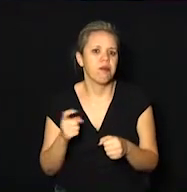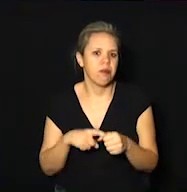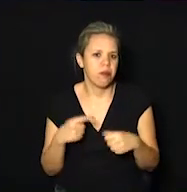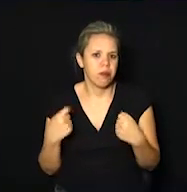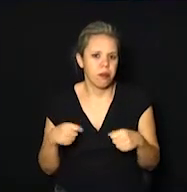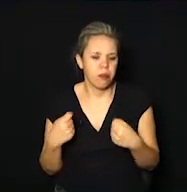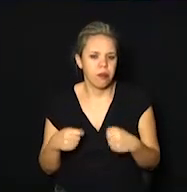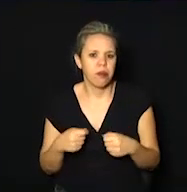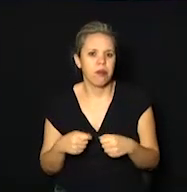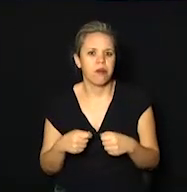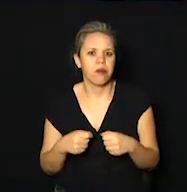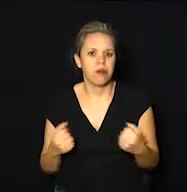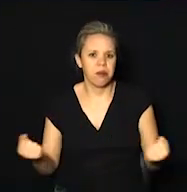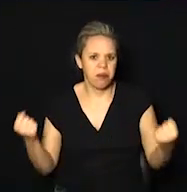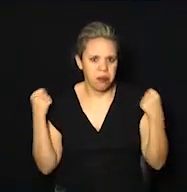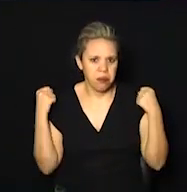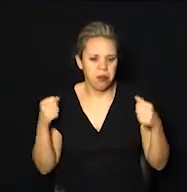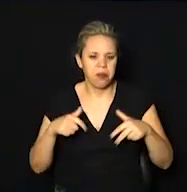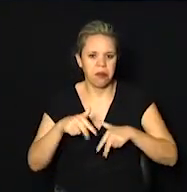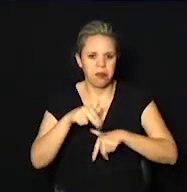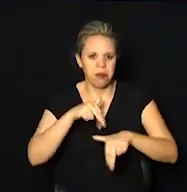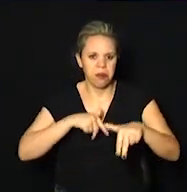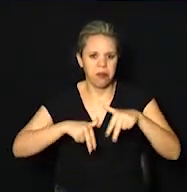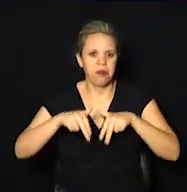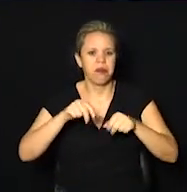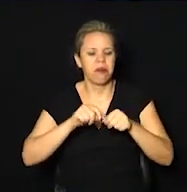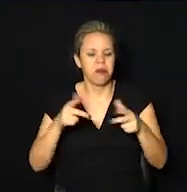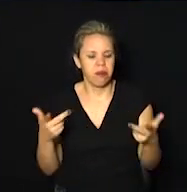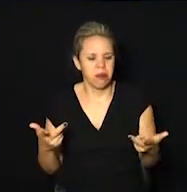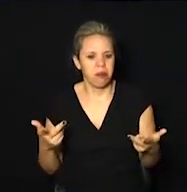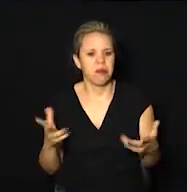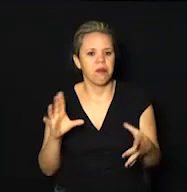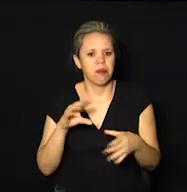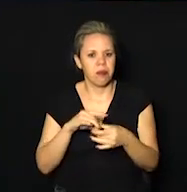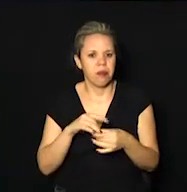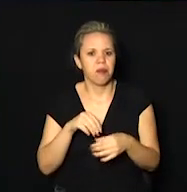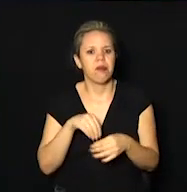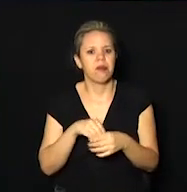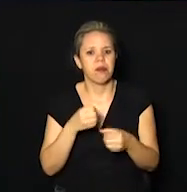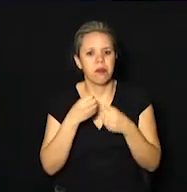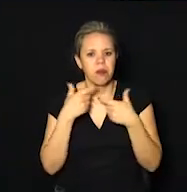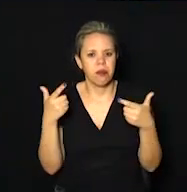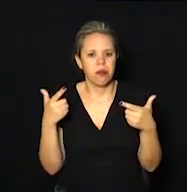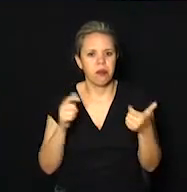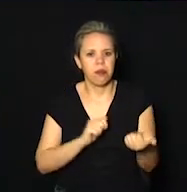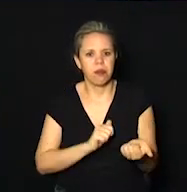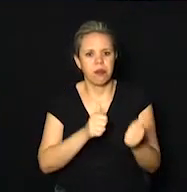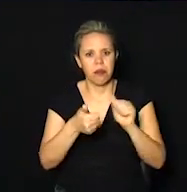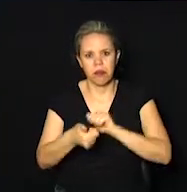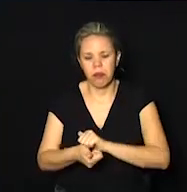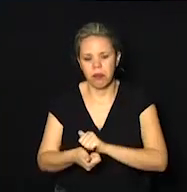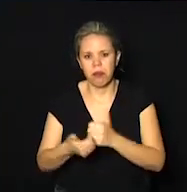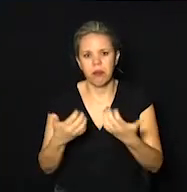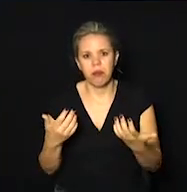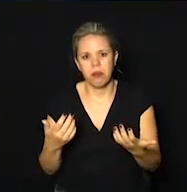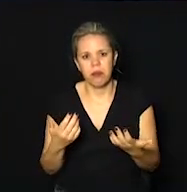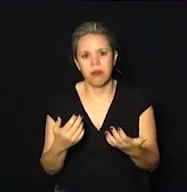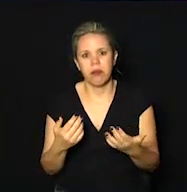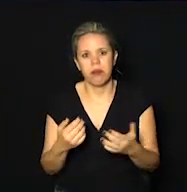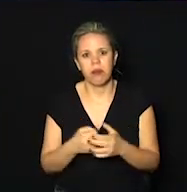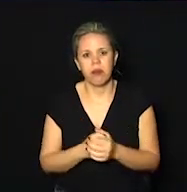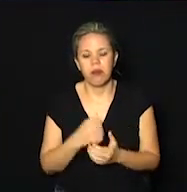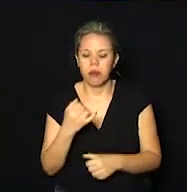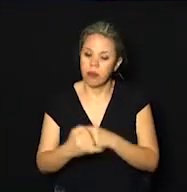ginástica rítmica está inserida neste contexto. Então, boa sorte aí aos atletas, que mesmo de forma